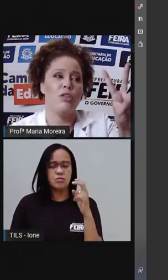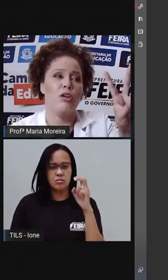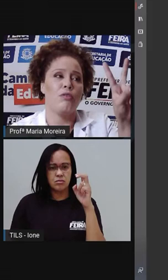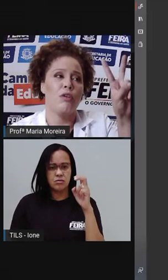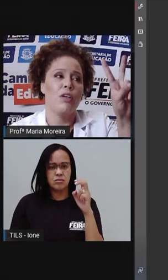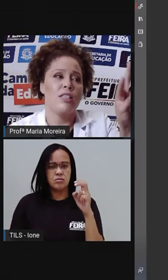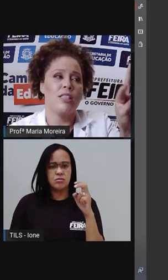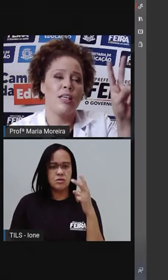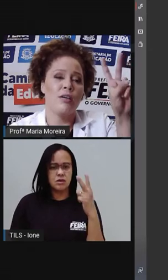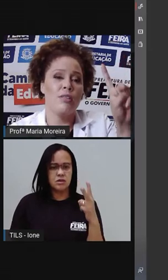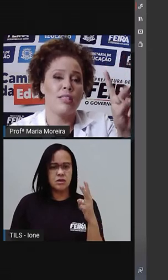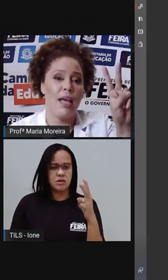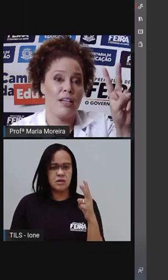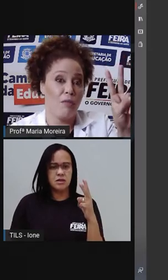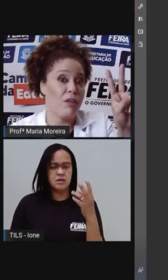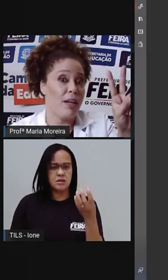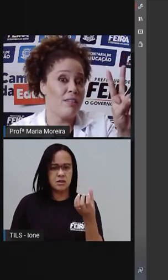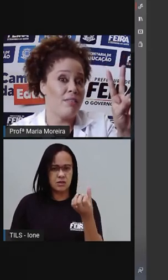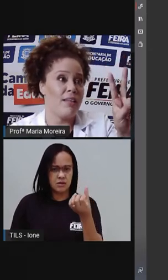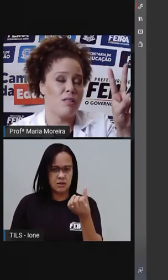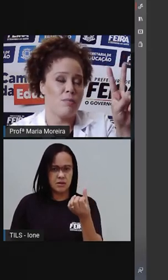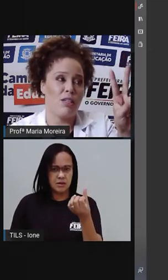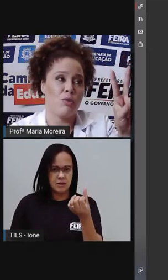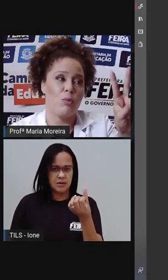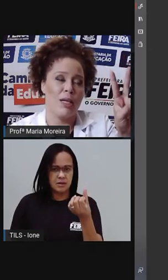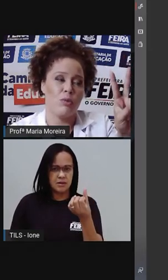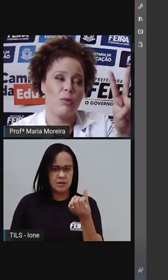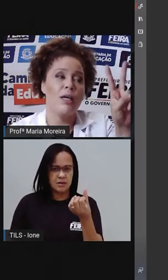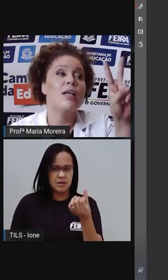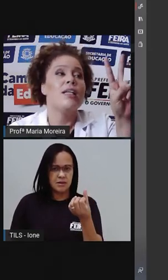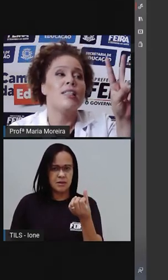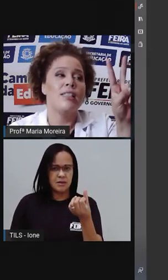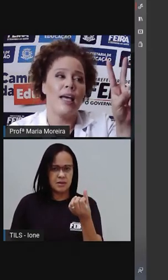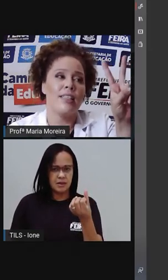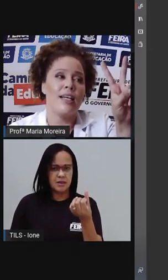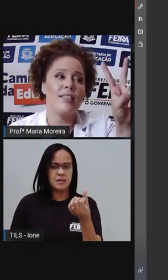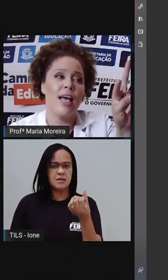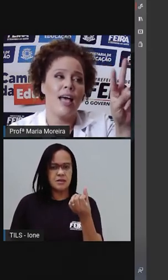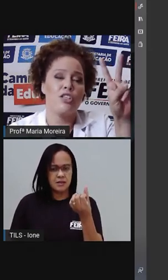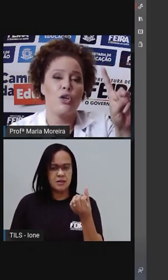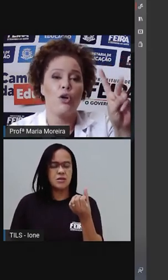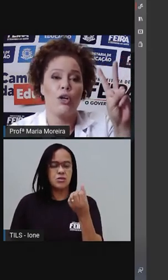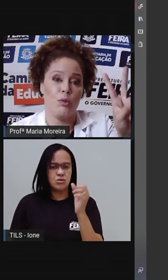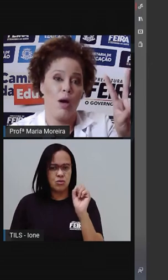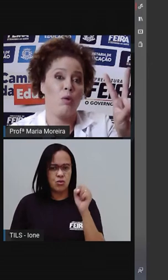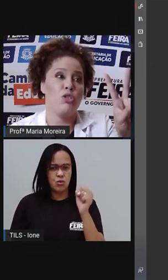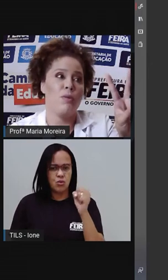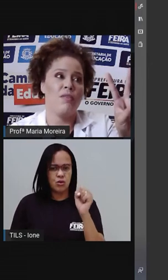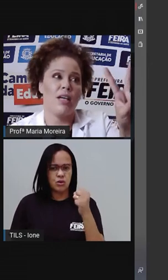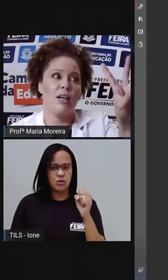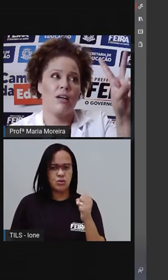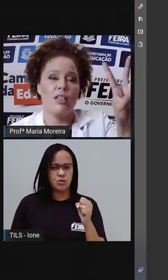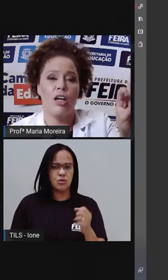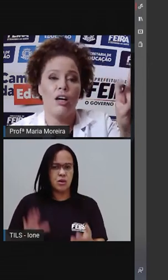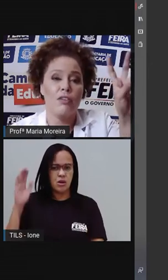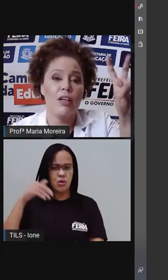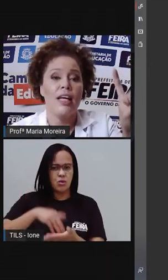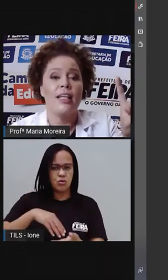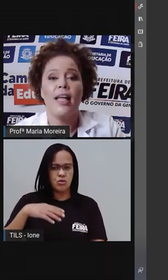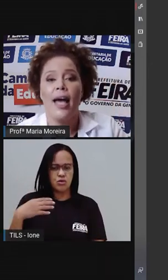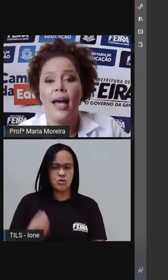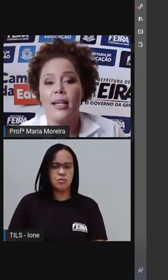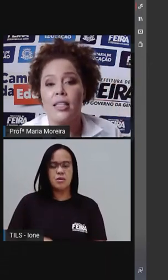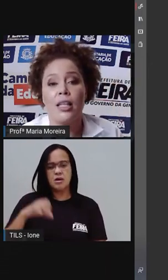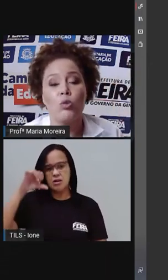quatro. De novo. Cinco, seis. Já foi três vezes. Mais uma. Seis, né? Sete, oito. A última vez agora. Nove,